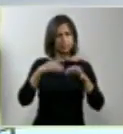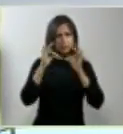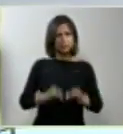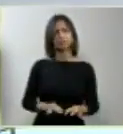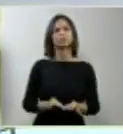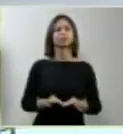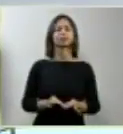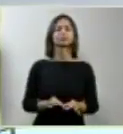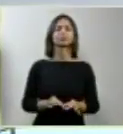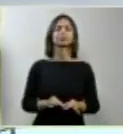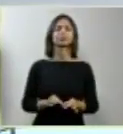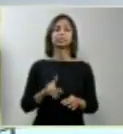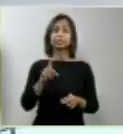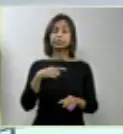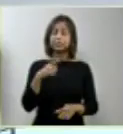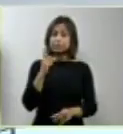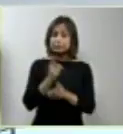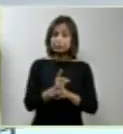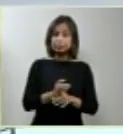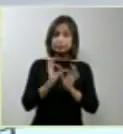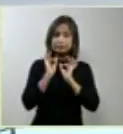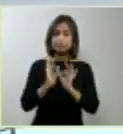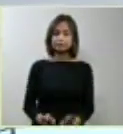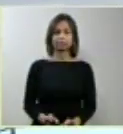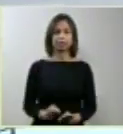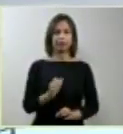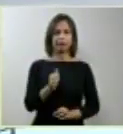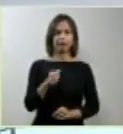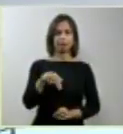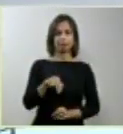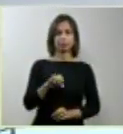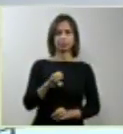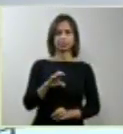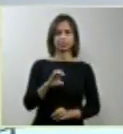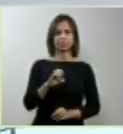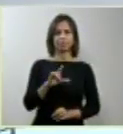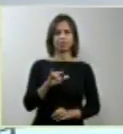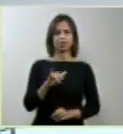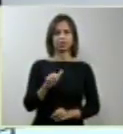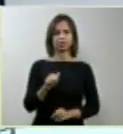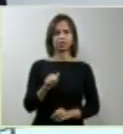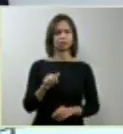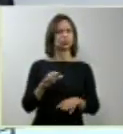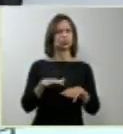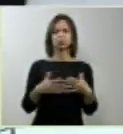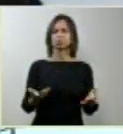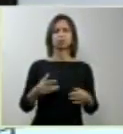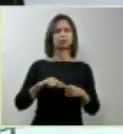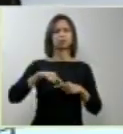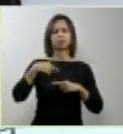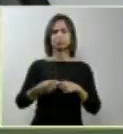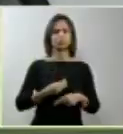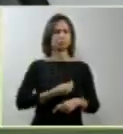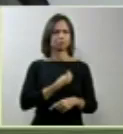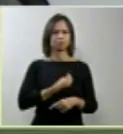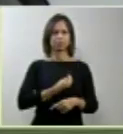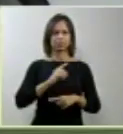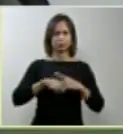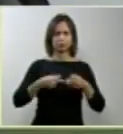havendo um diagnóstico de certeza de anencefalia, não há nenhuma presunção de vida pós-parto.